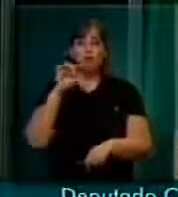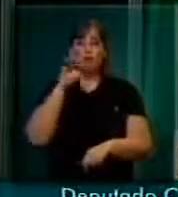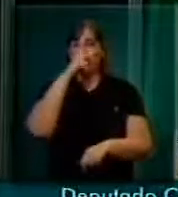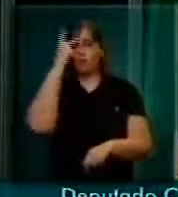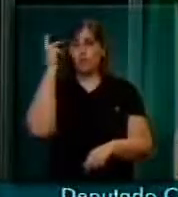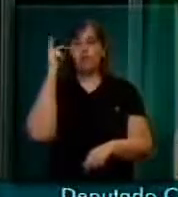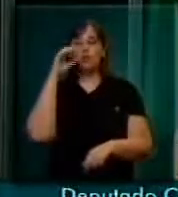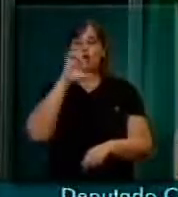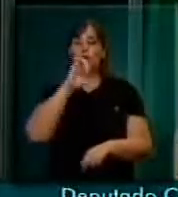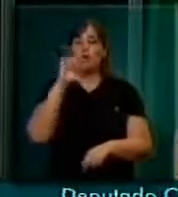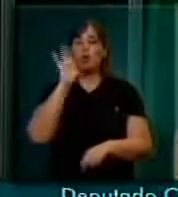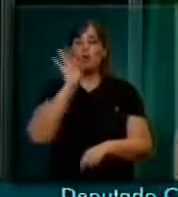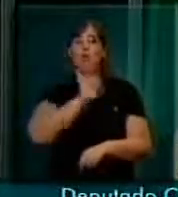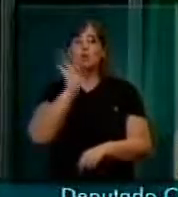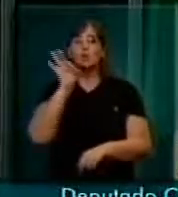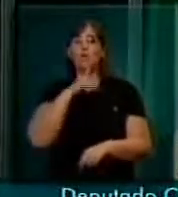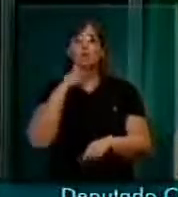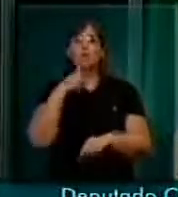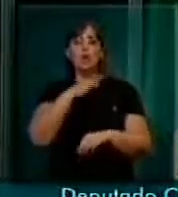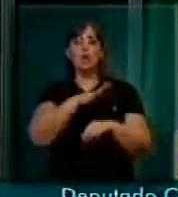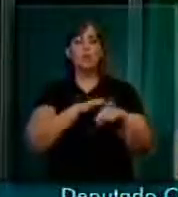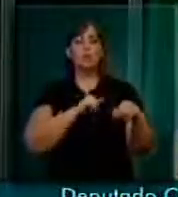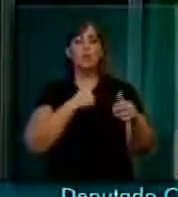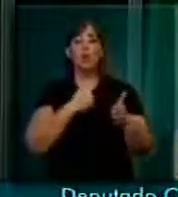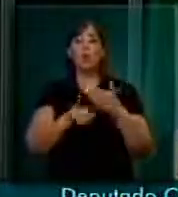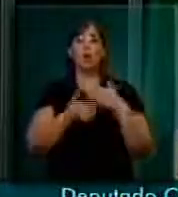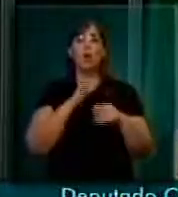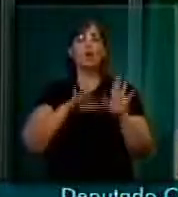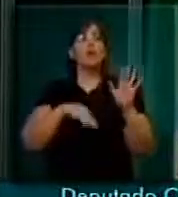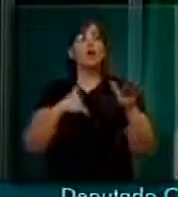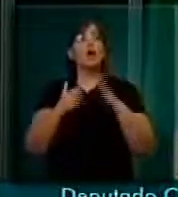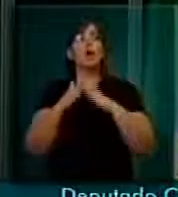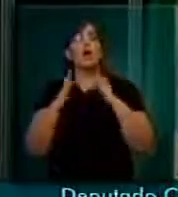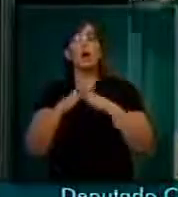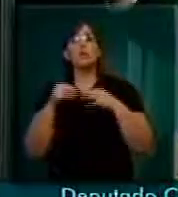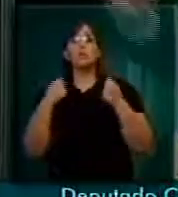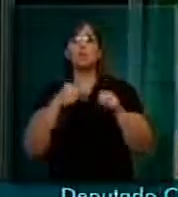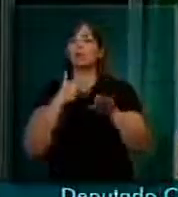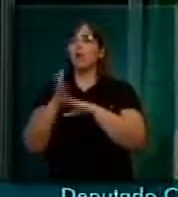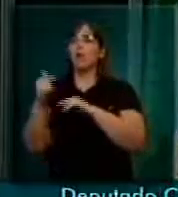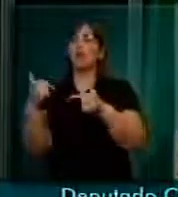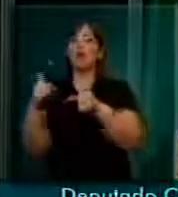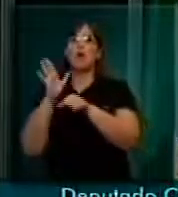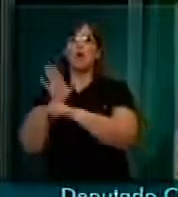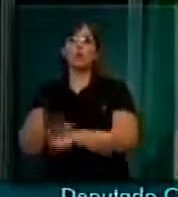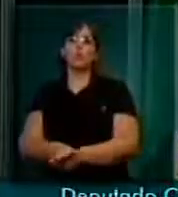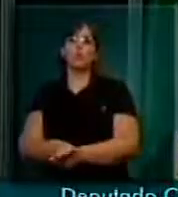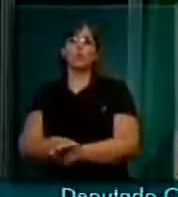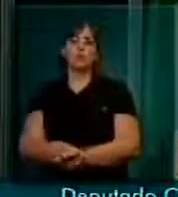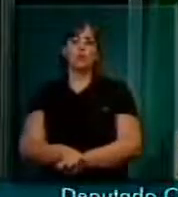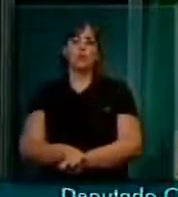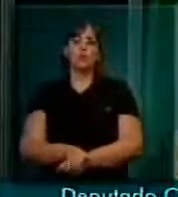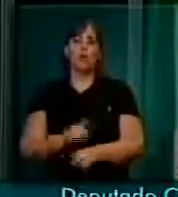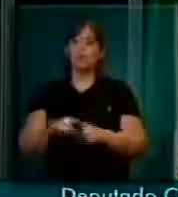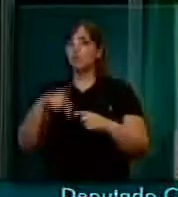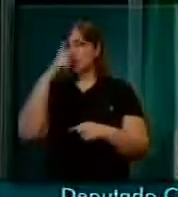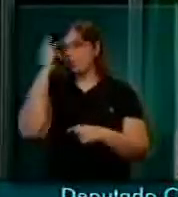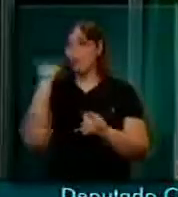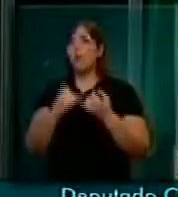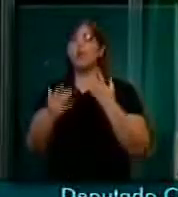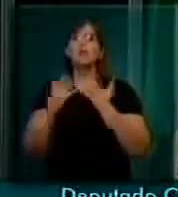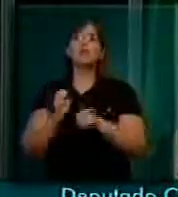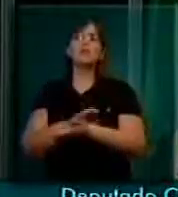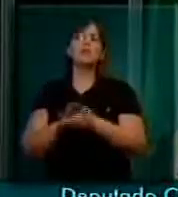trabalhadores de segurança pública são convocados até nas suas residências para devender os seus vizinhos e não são reconhecidos.